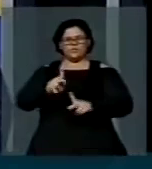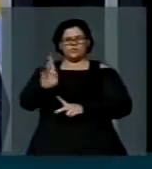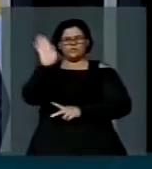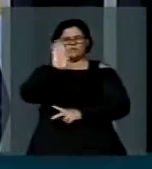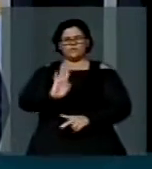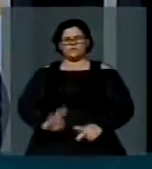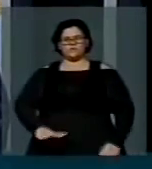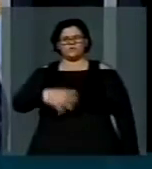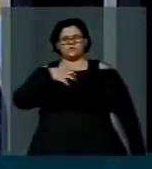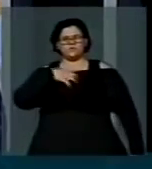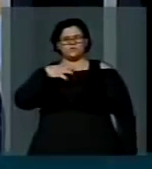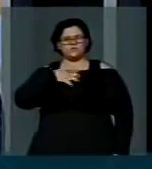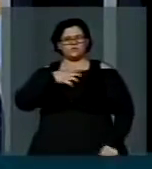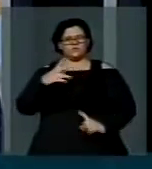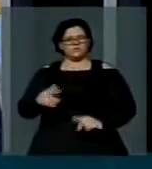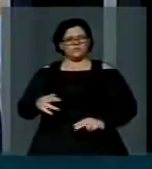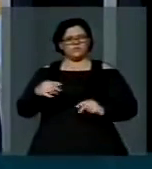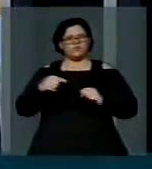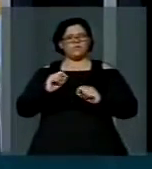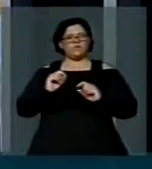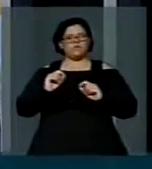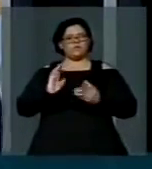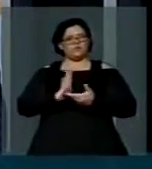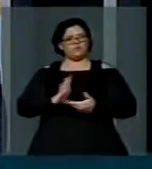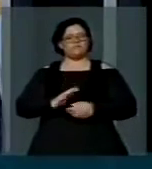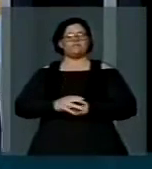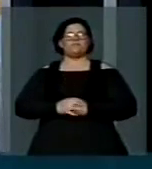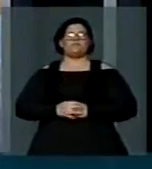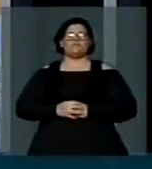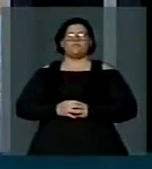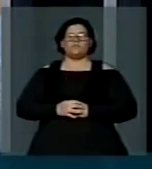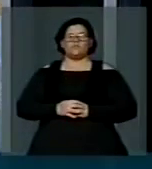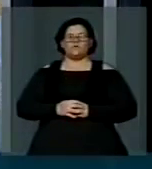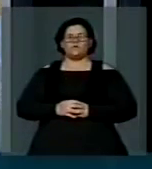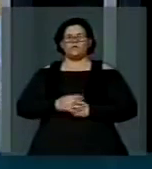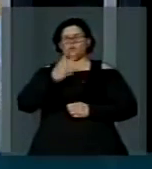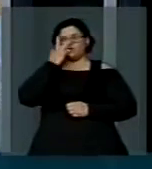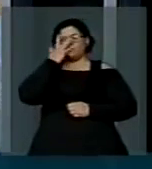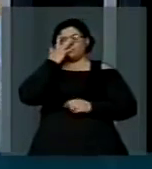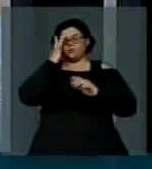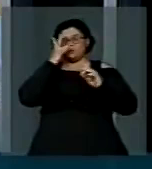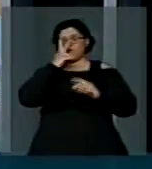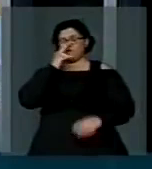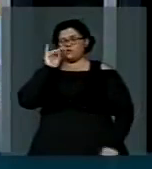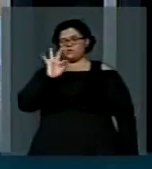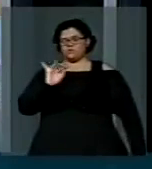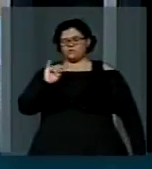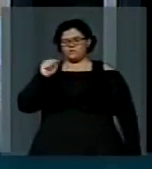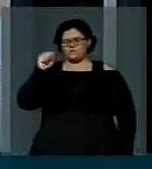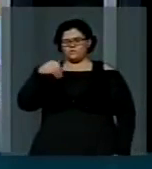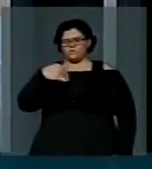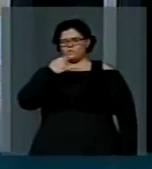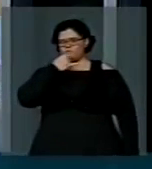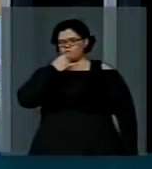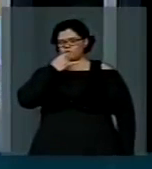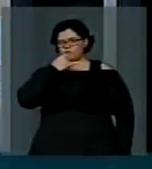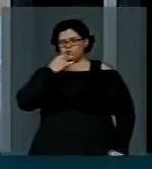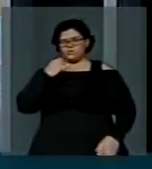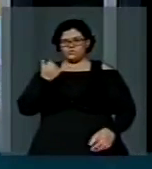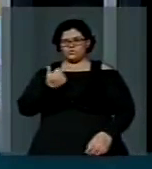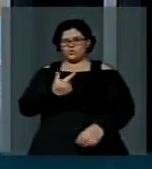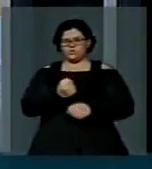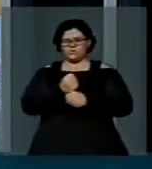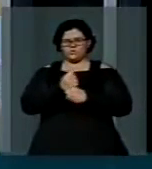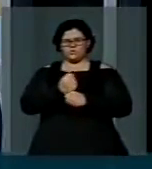está sentindo nesta casa também é um fim triste de um ciclo de 12